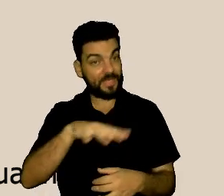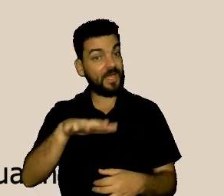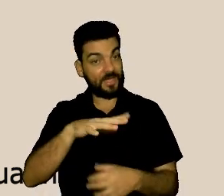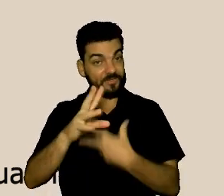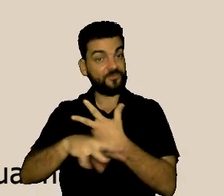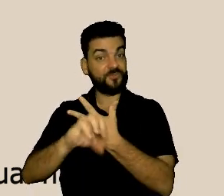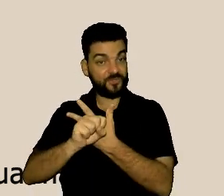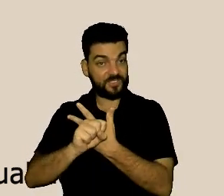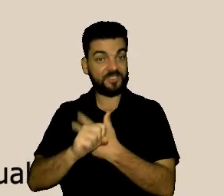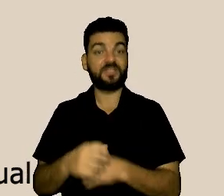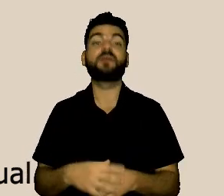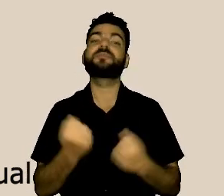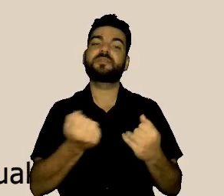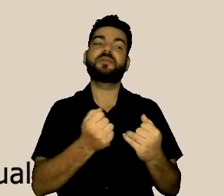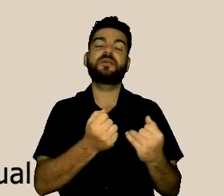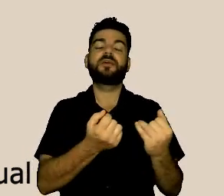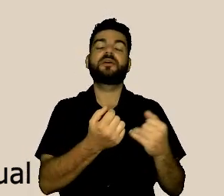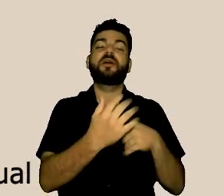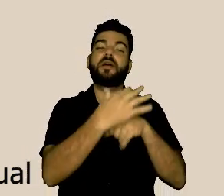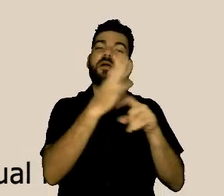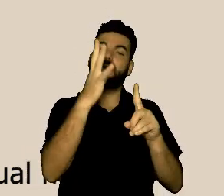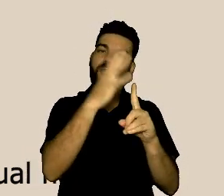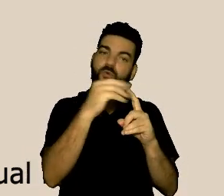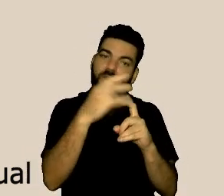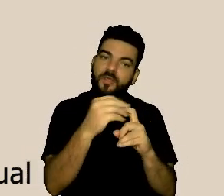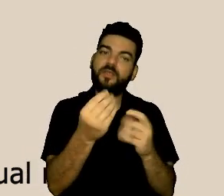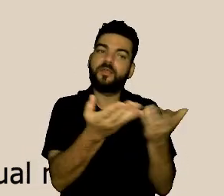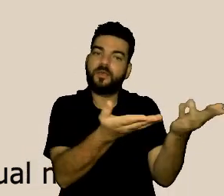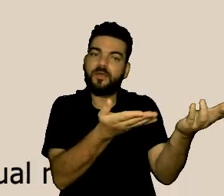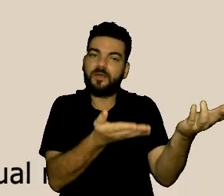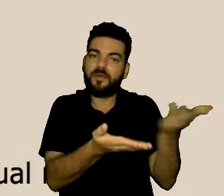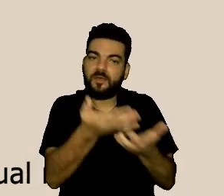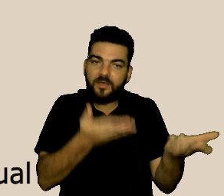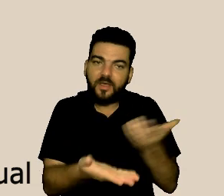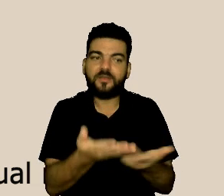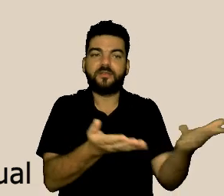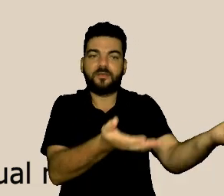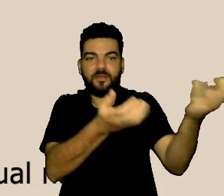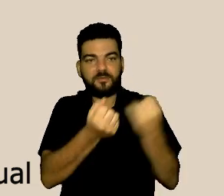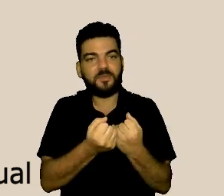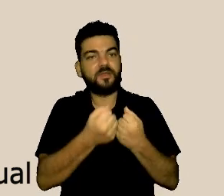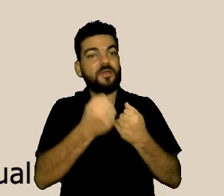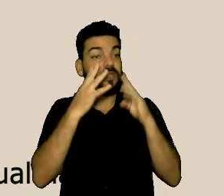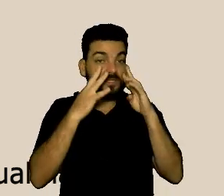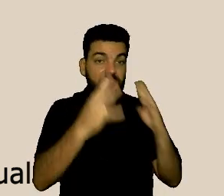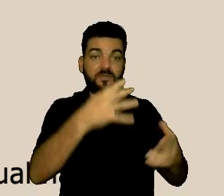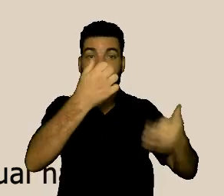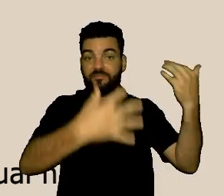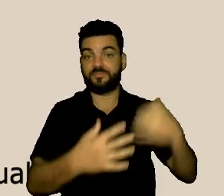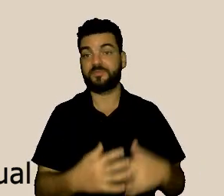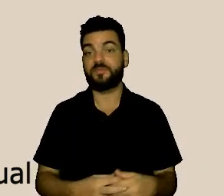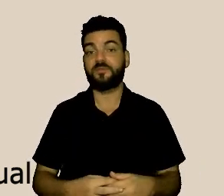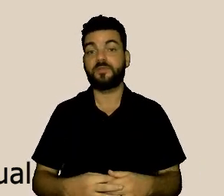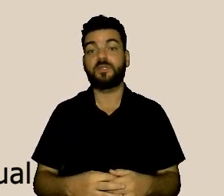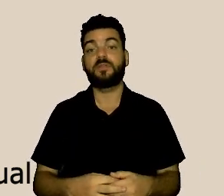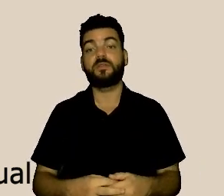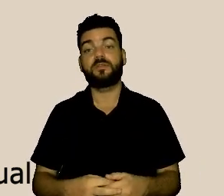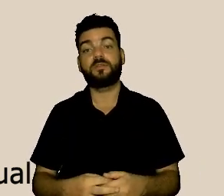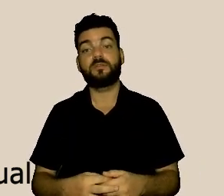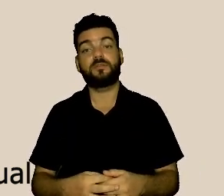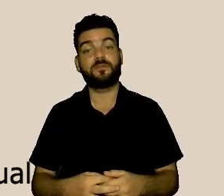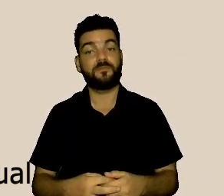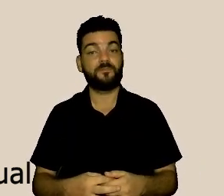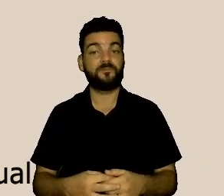seus deveres. E também é um espaço de encontro de interesses divergentes. Eu usei a palavra espaço três